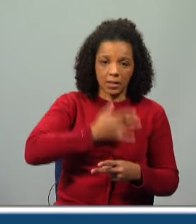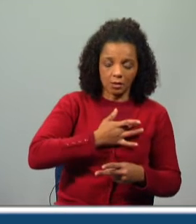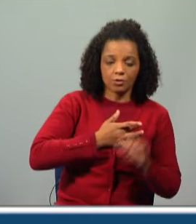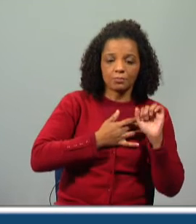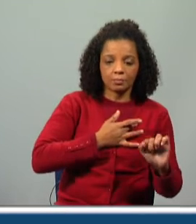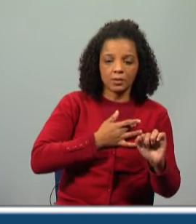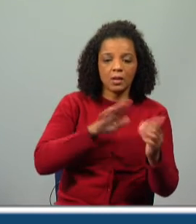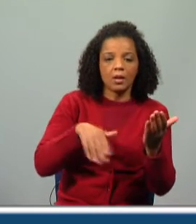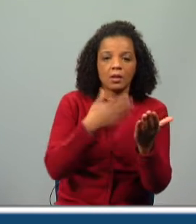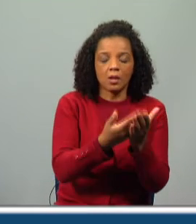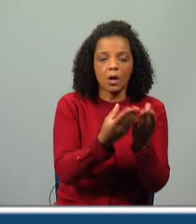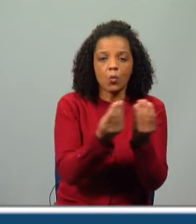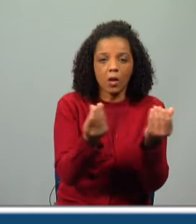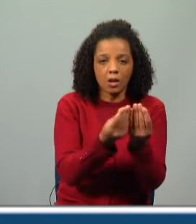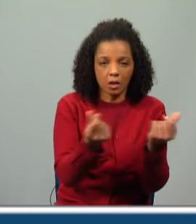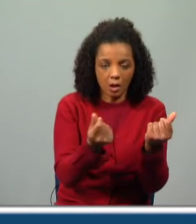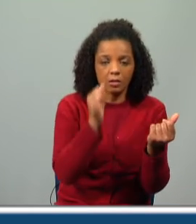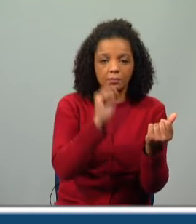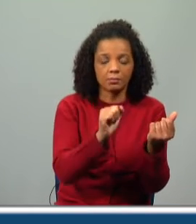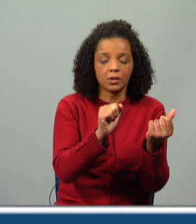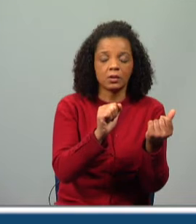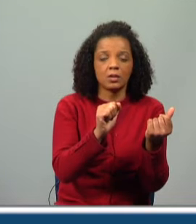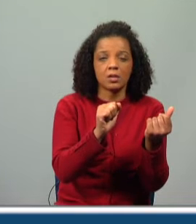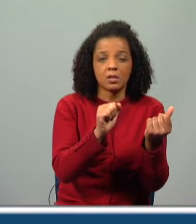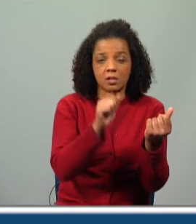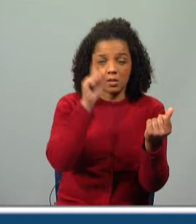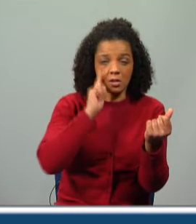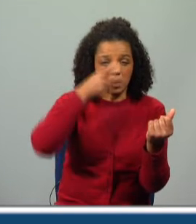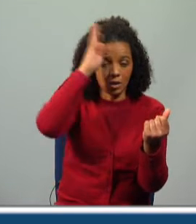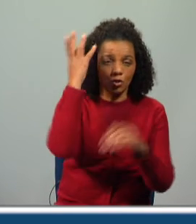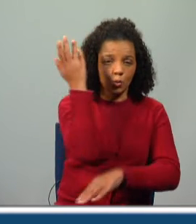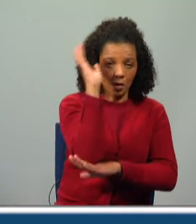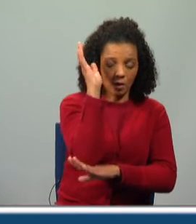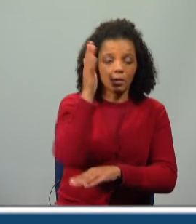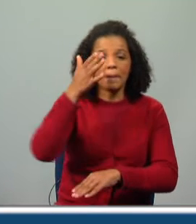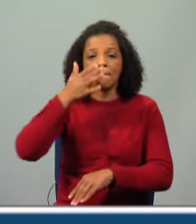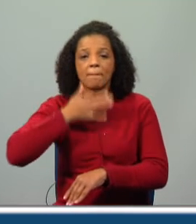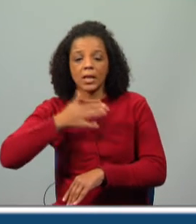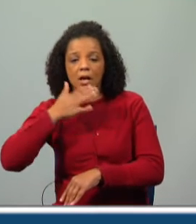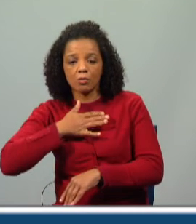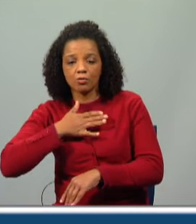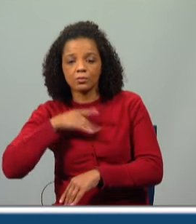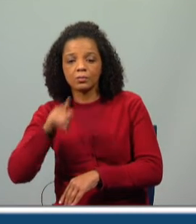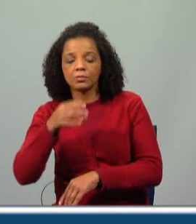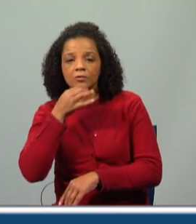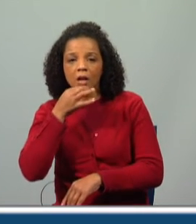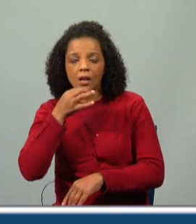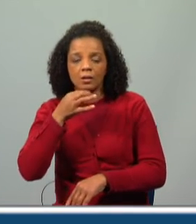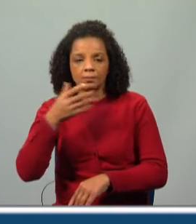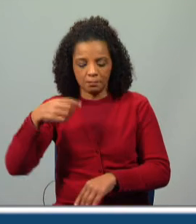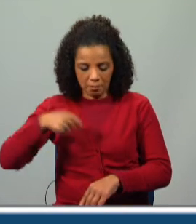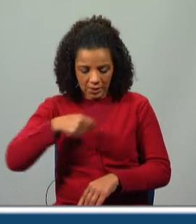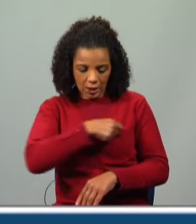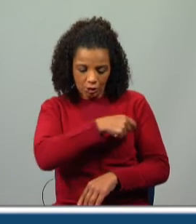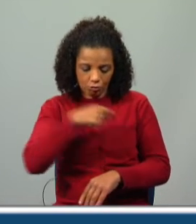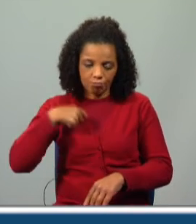está a atribuir uma qualidade das galinhas do mato e as brancas está-se a referir às pintinhas, está a